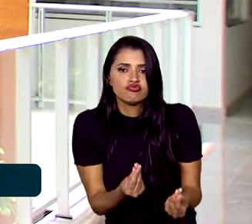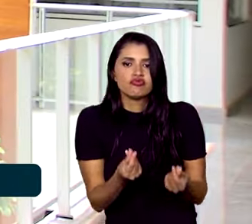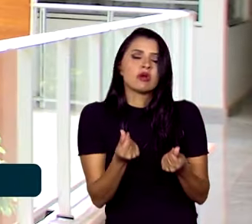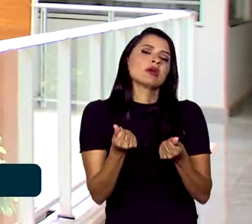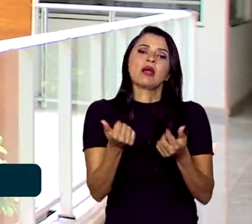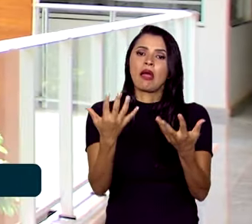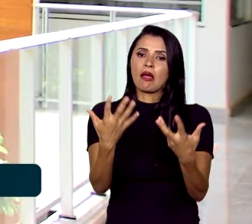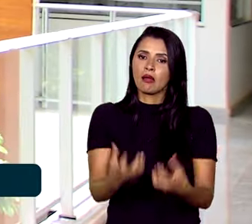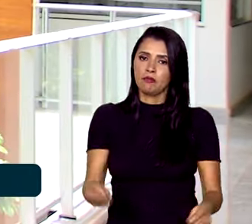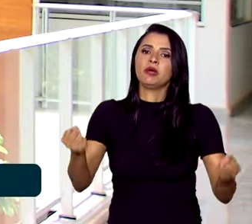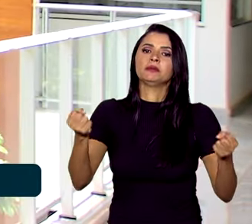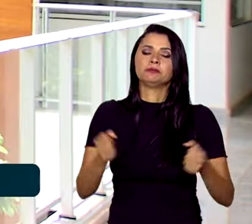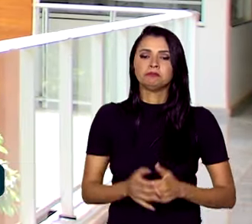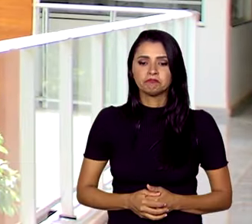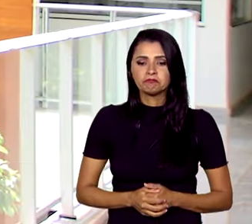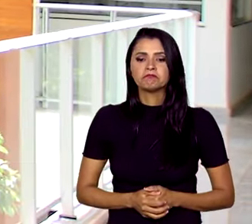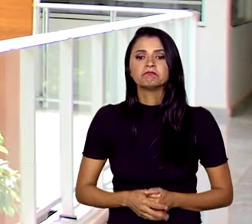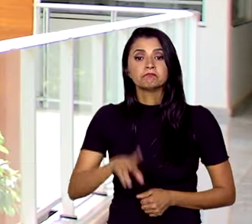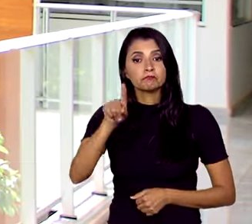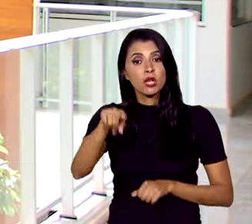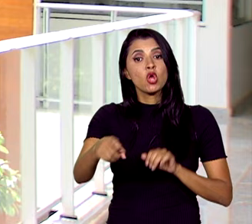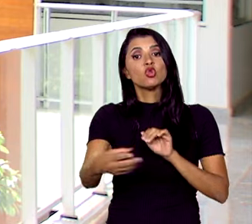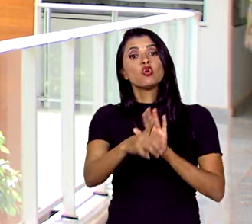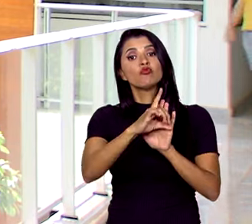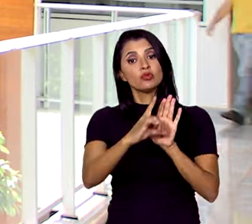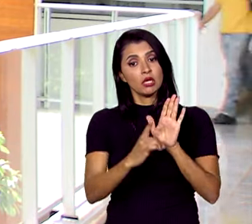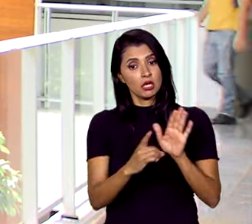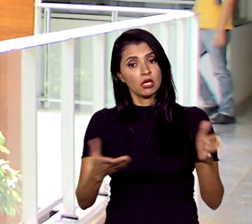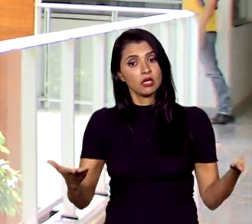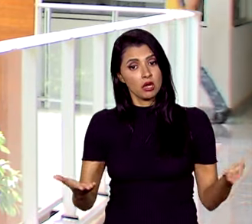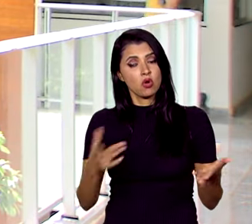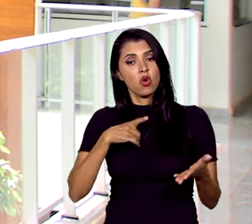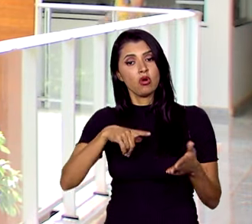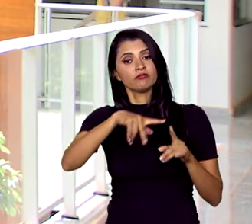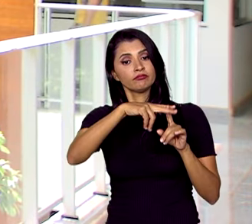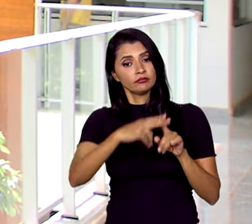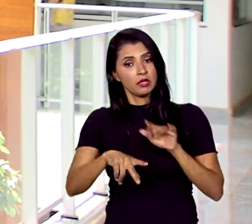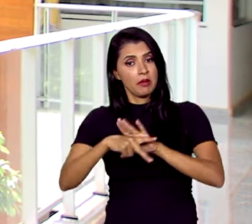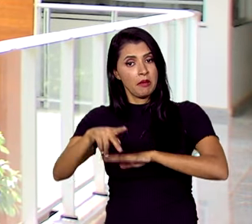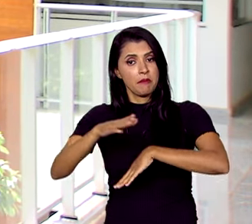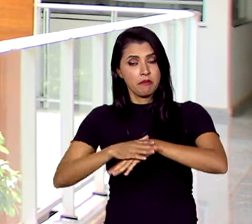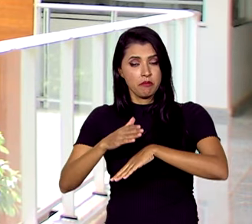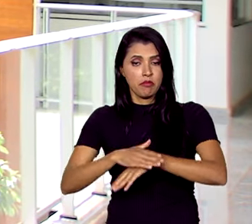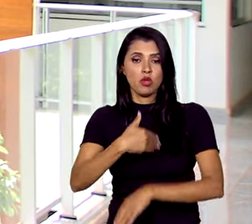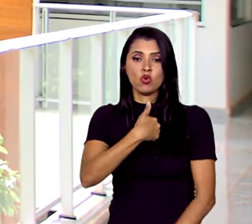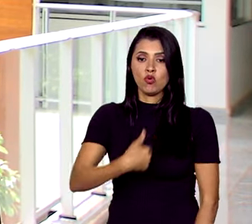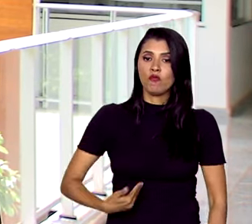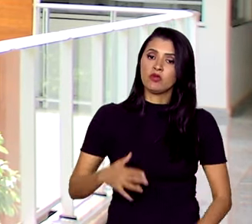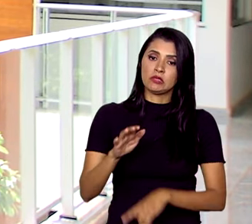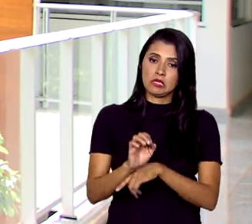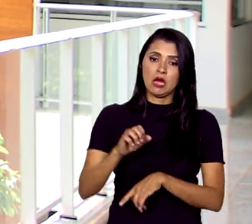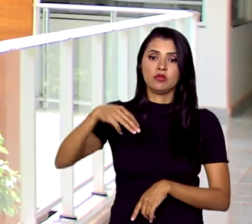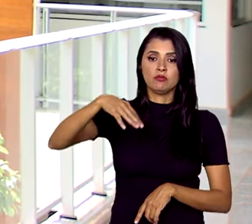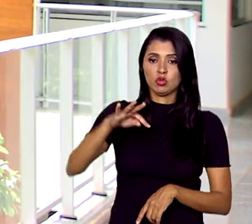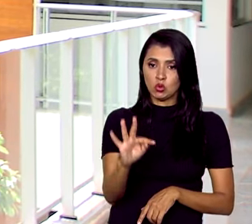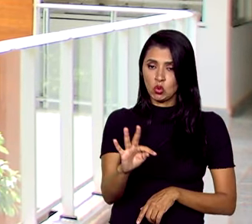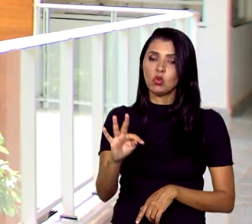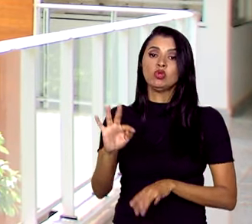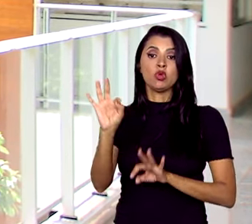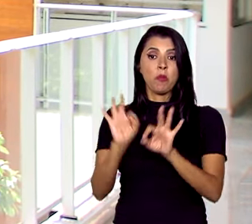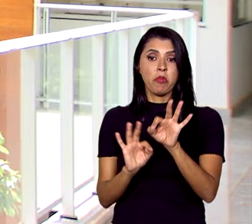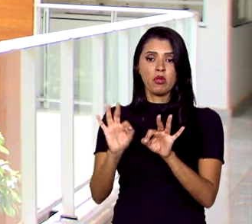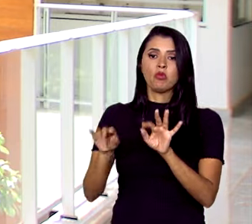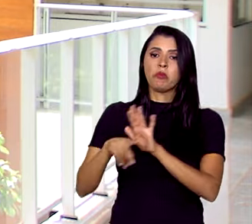Alinhamos que inclusive um novo decreto será reformulado pelo governo do estado do Mato Grosso e um plano de